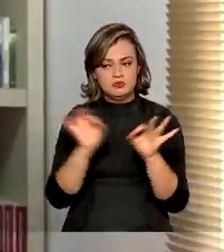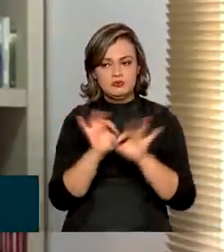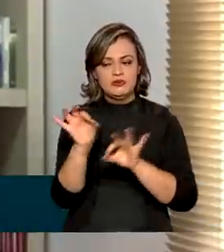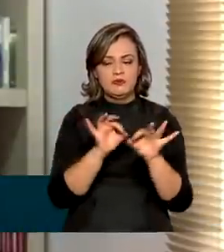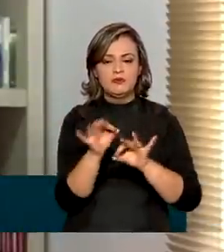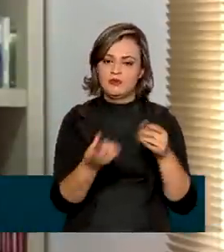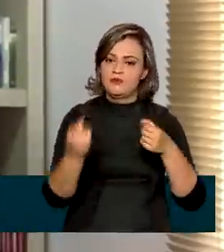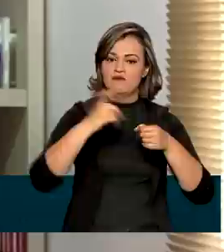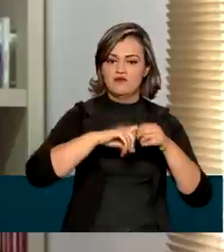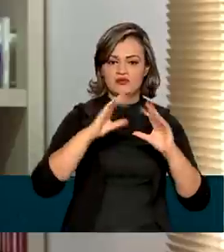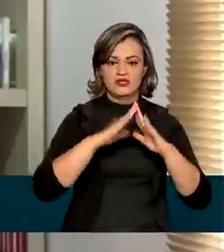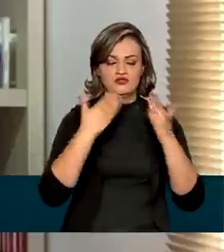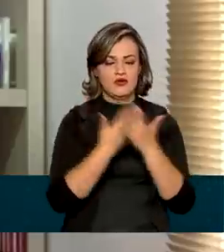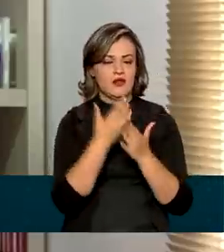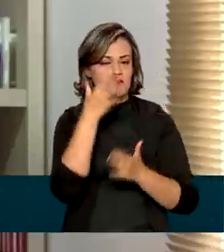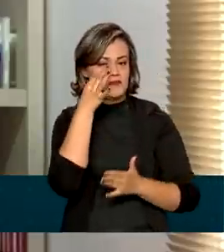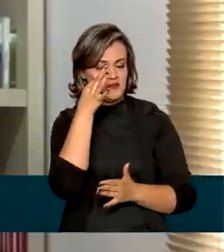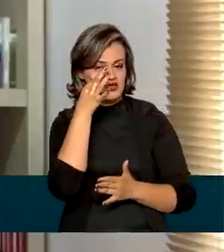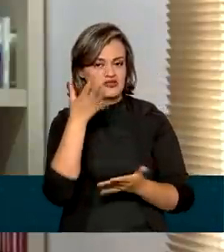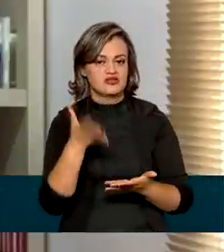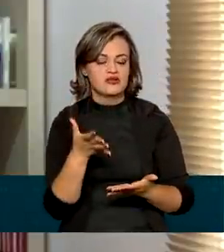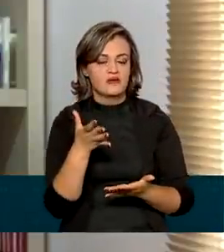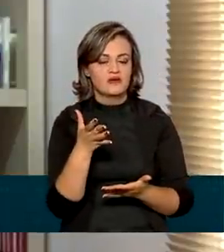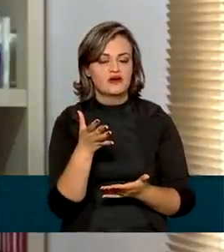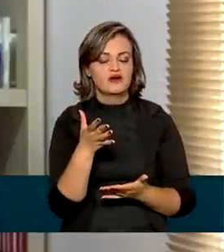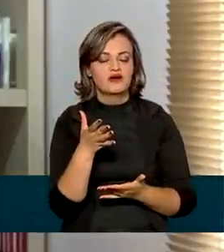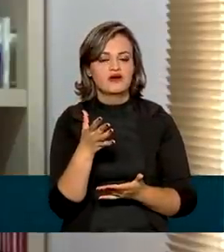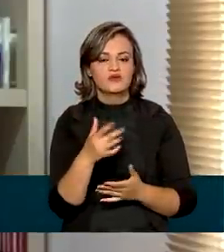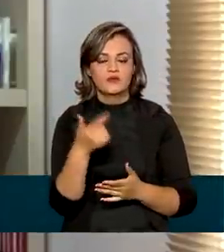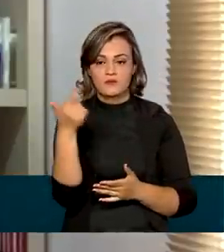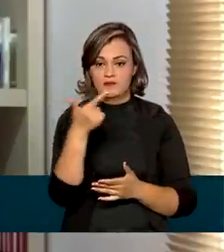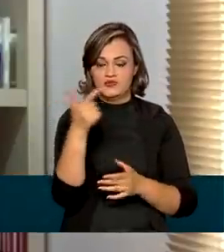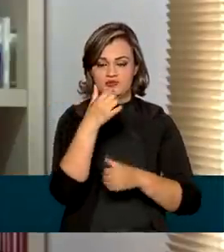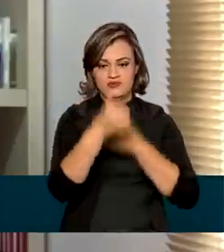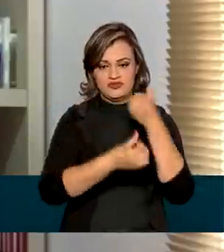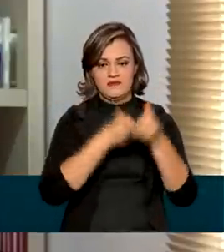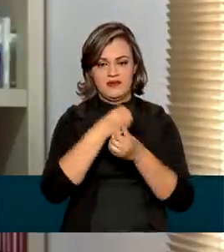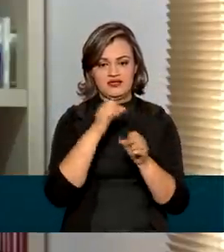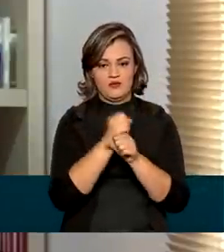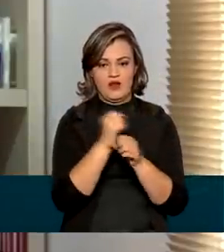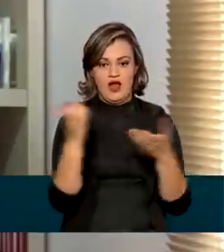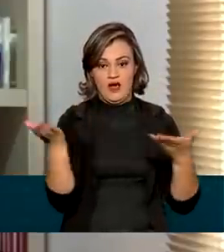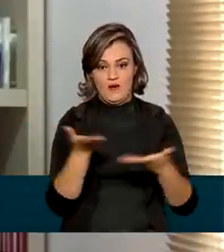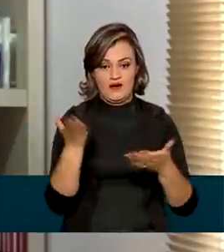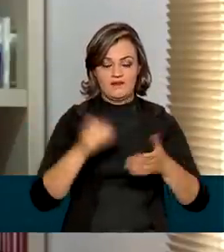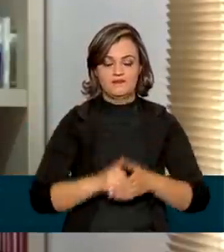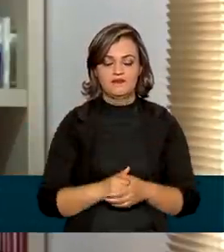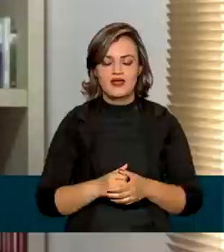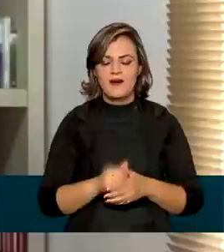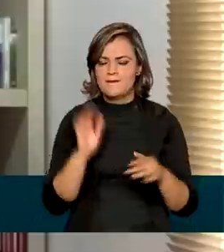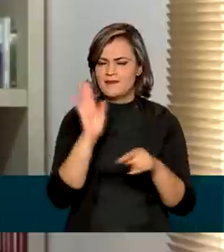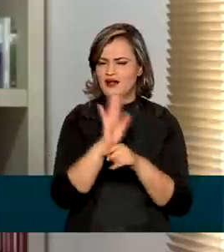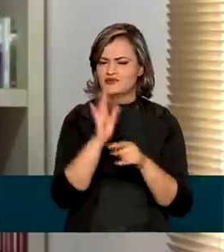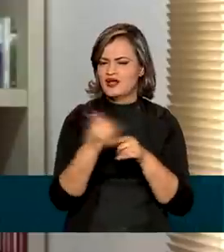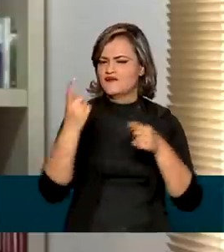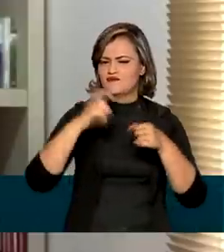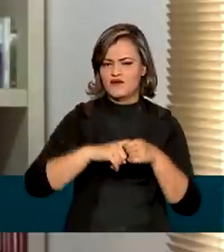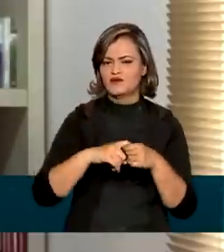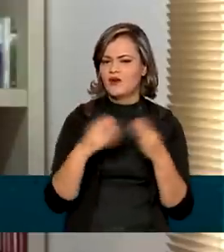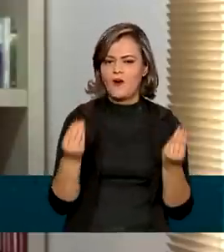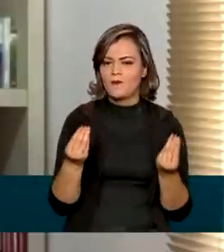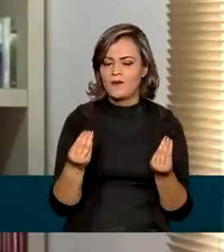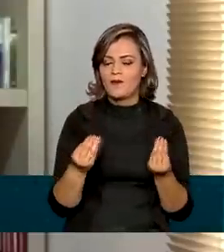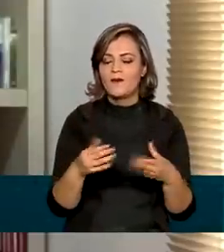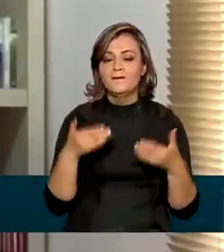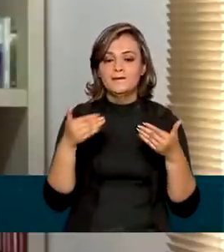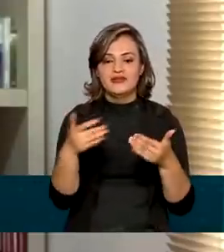retorno seguro às aulas presenciais no segundo semestre deste ano. Para ajudar nessa retomada, o